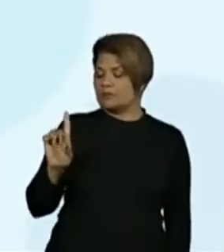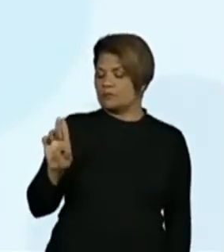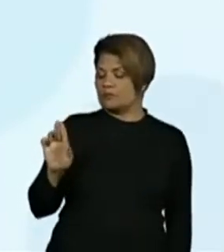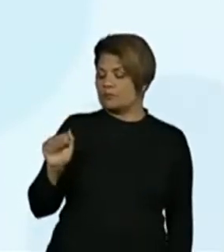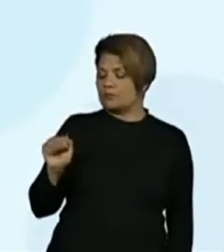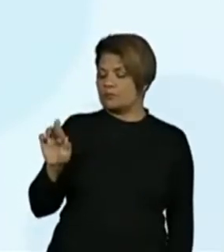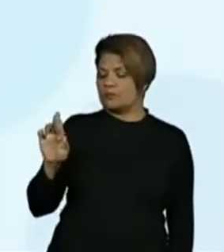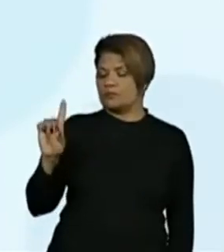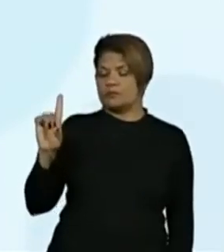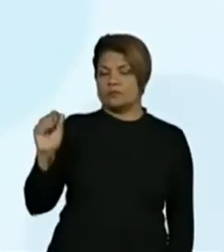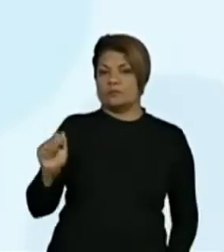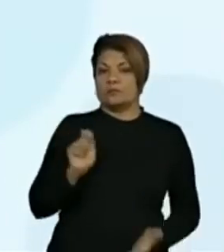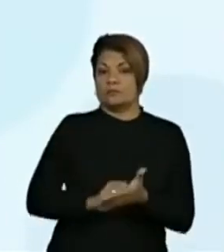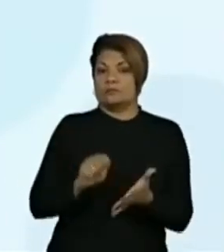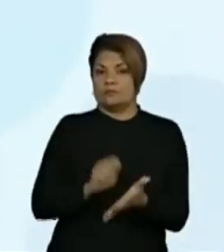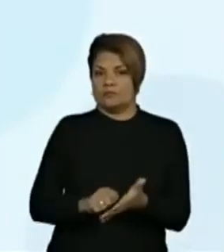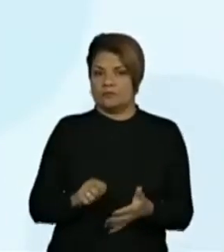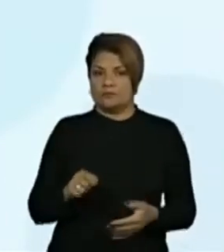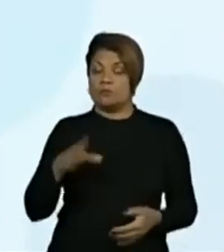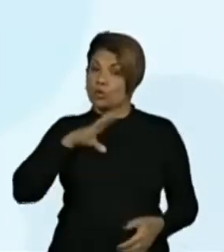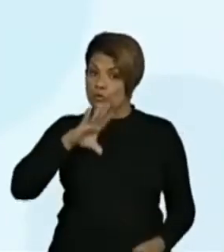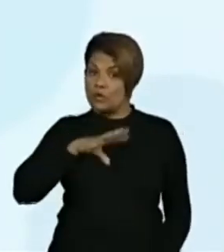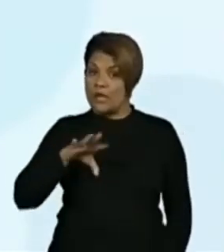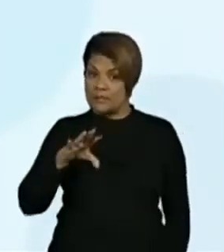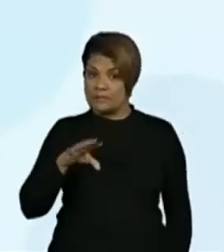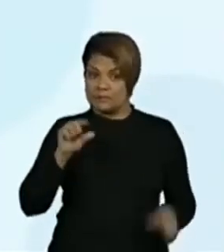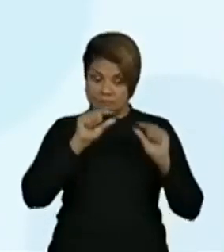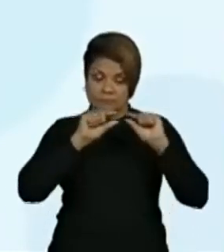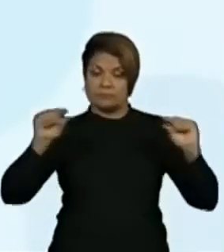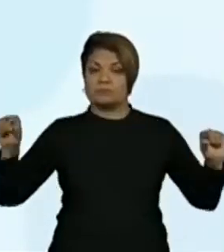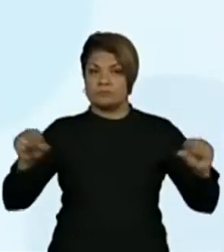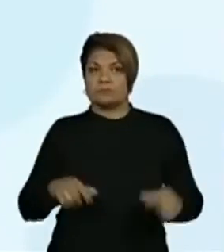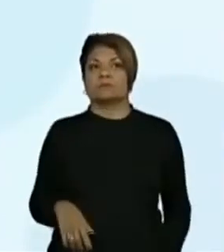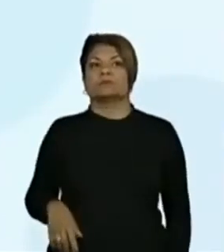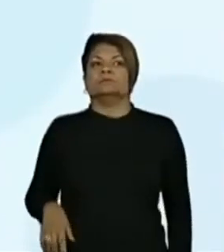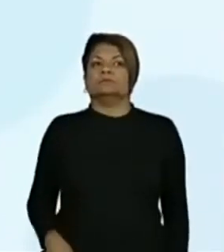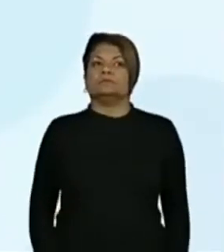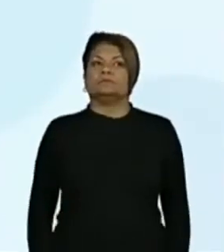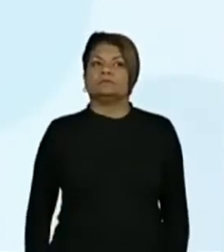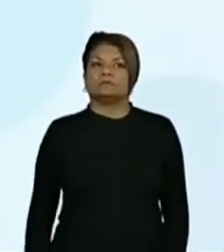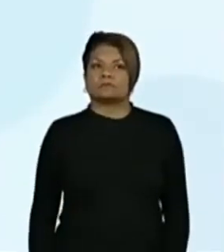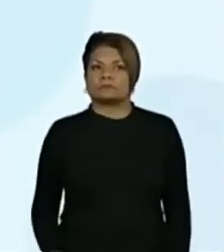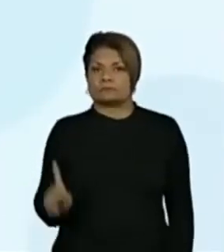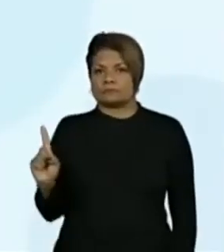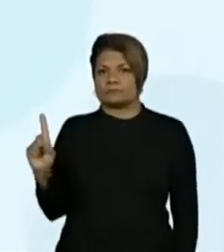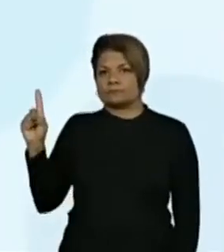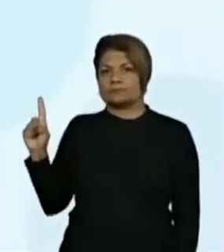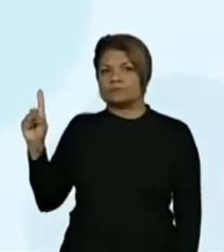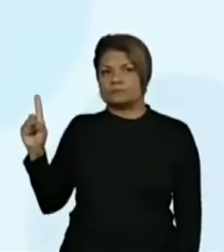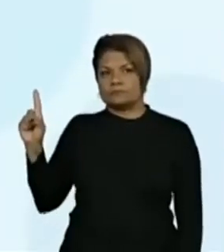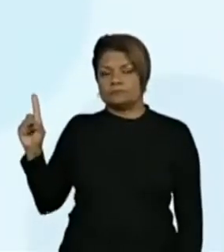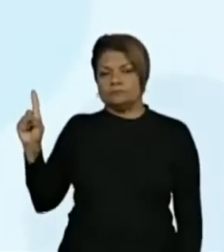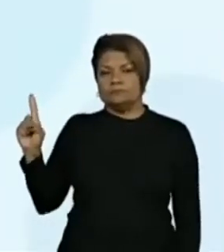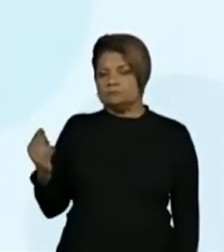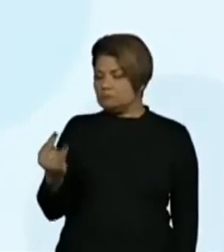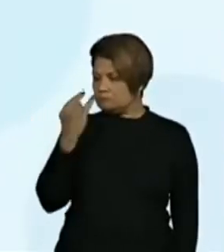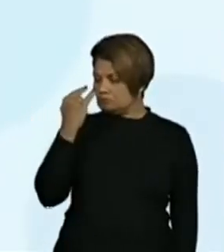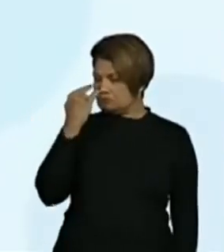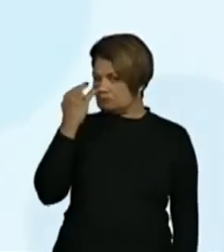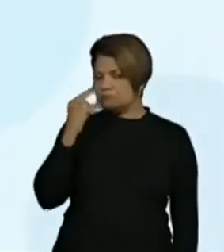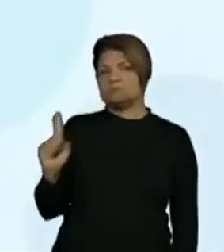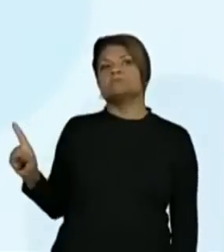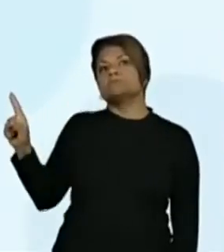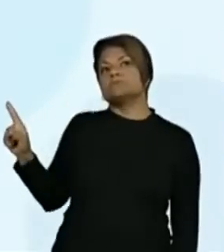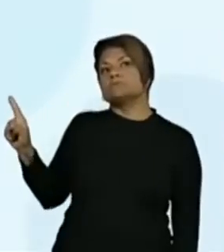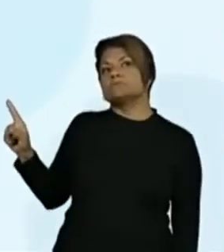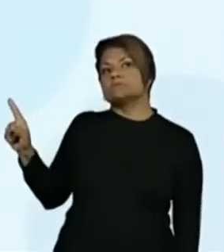Eduarda escreveu. E qual foi o número que Eduarda escreveu? Tem uma tabela aqui e tem o destacado número que